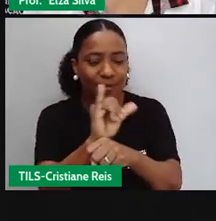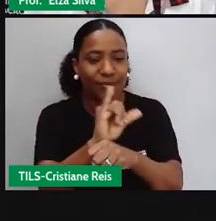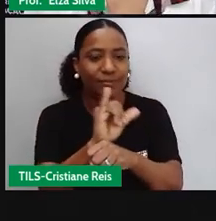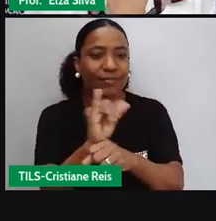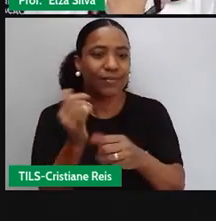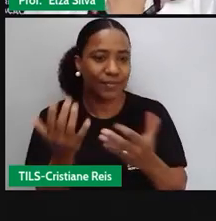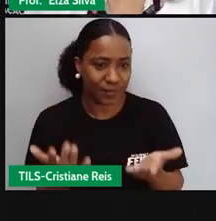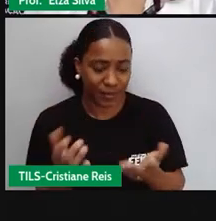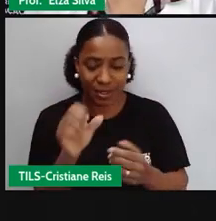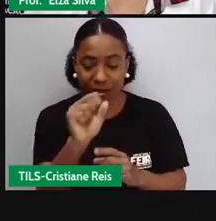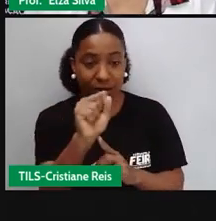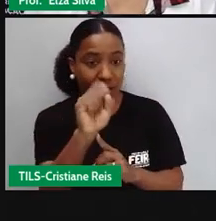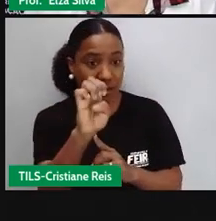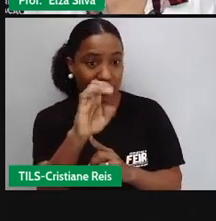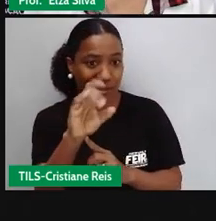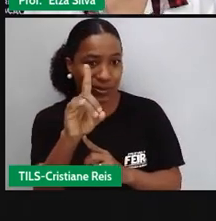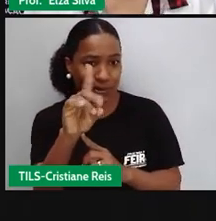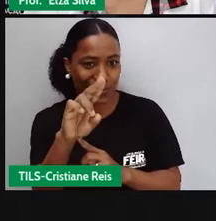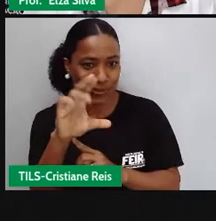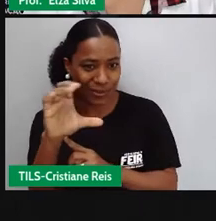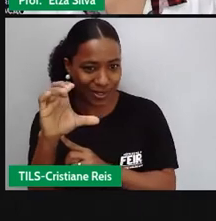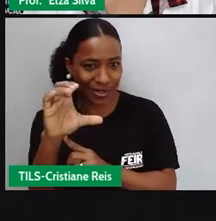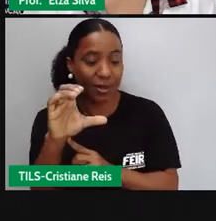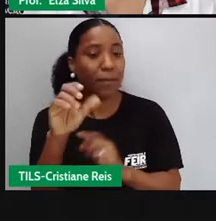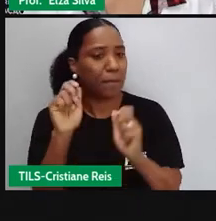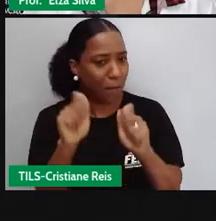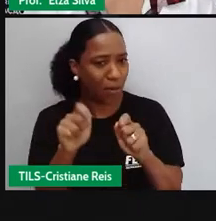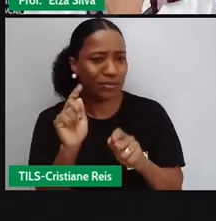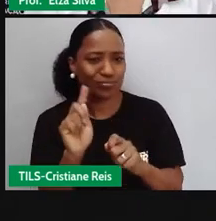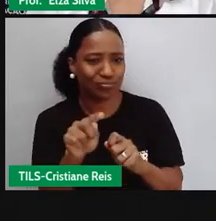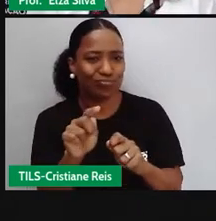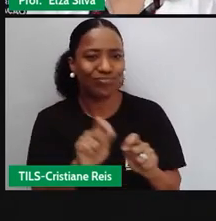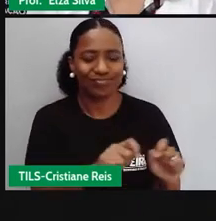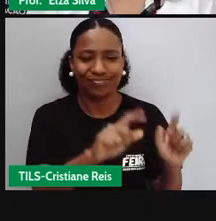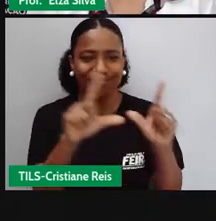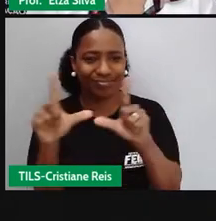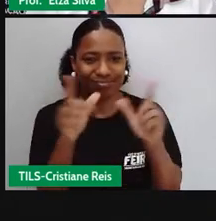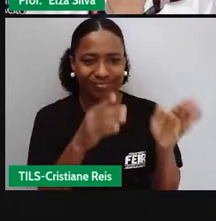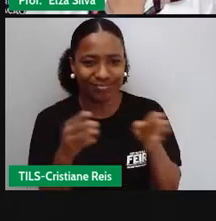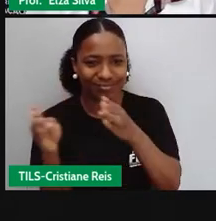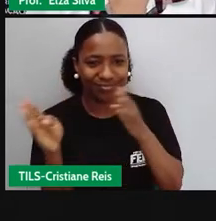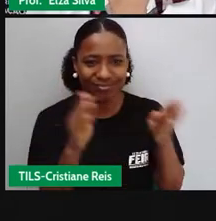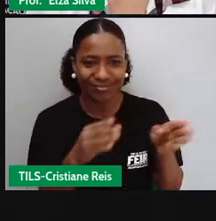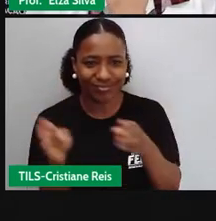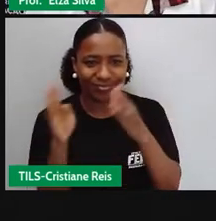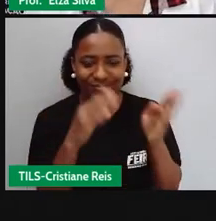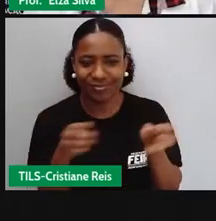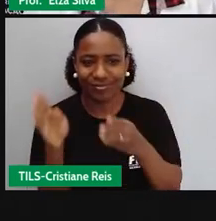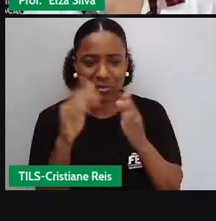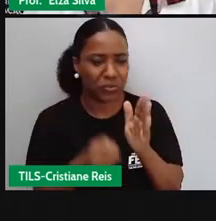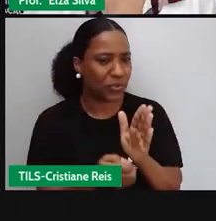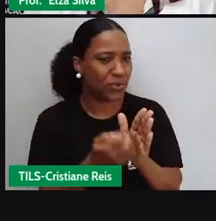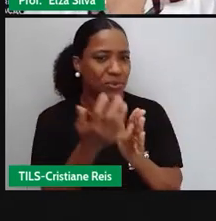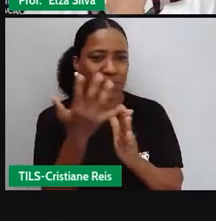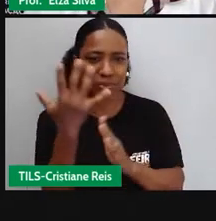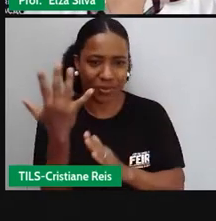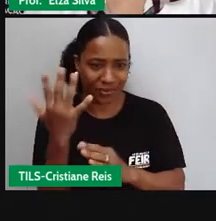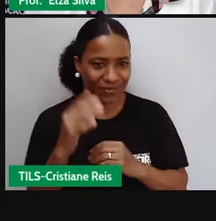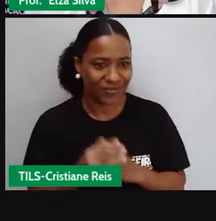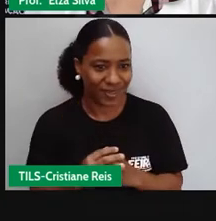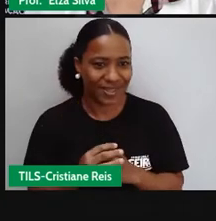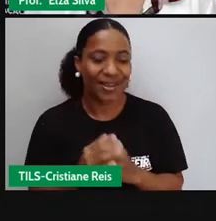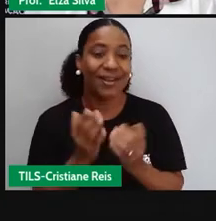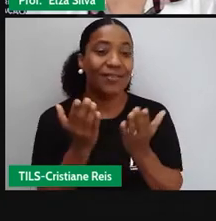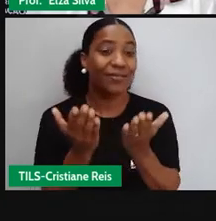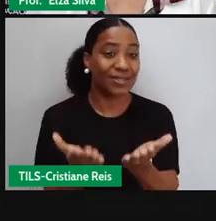justamente para que você possa assisti-las quantas vezes achar necessário. De modo que isto